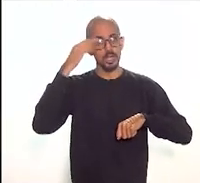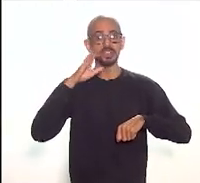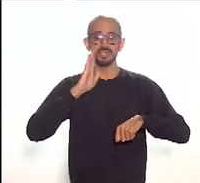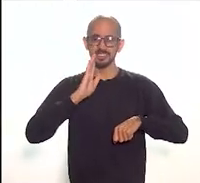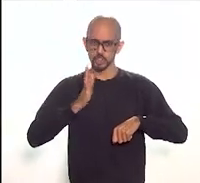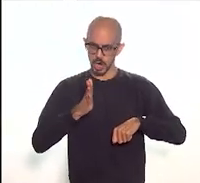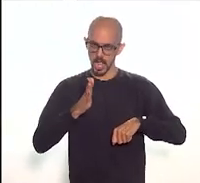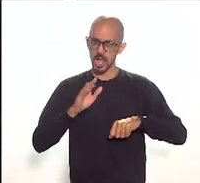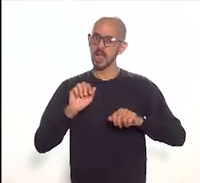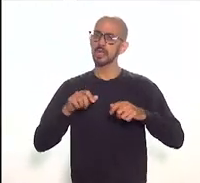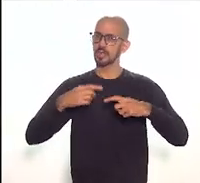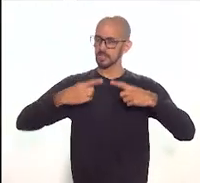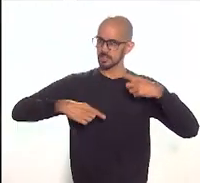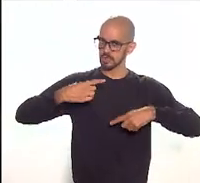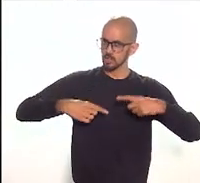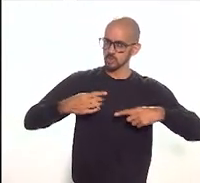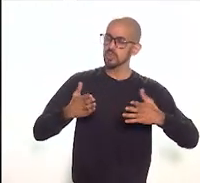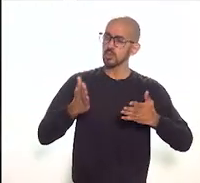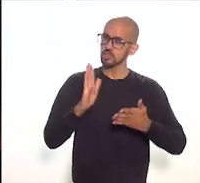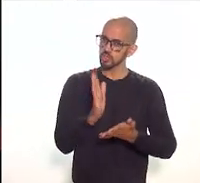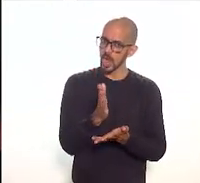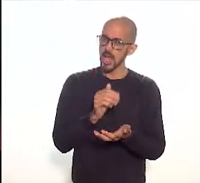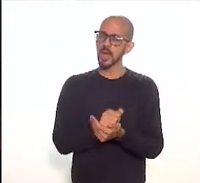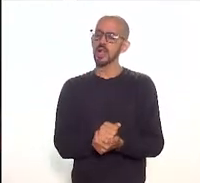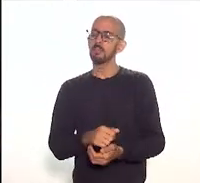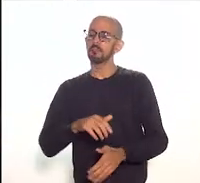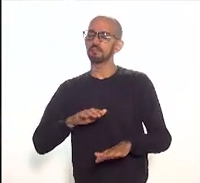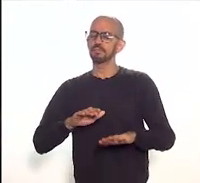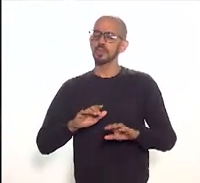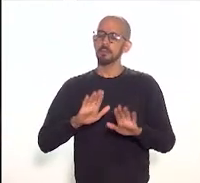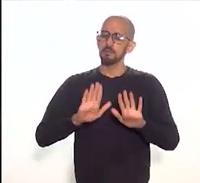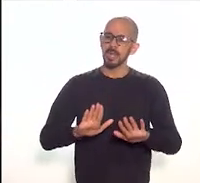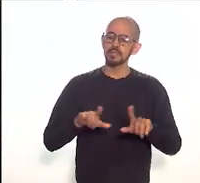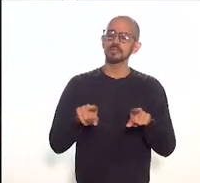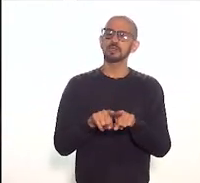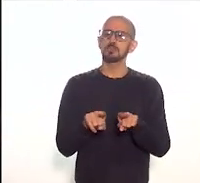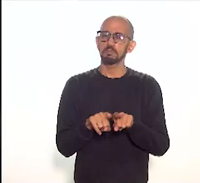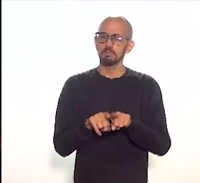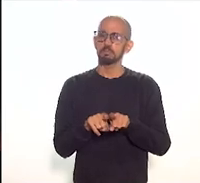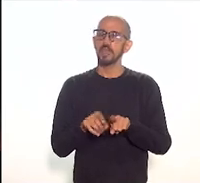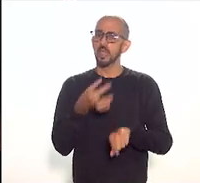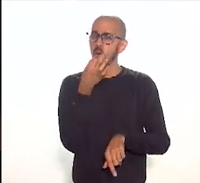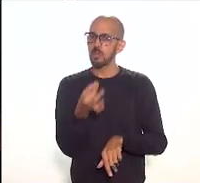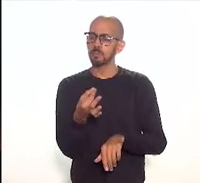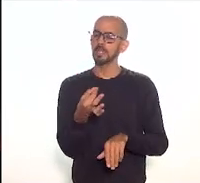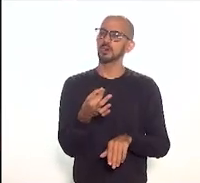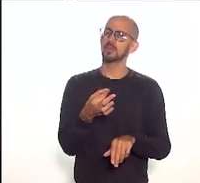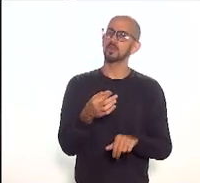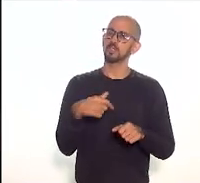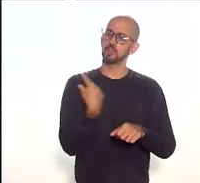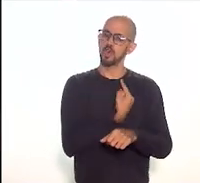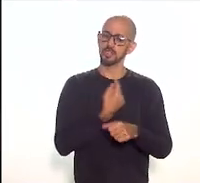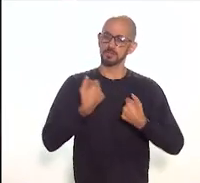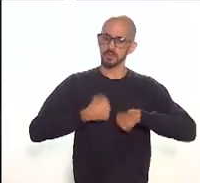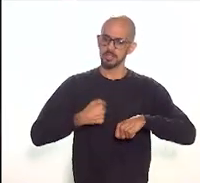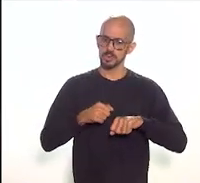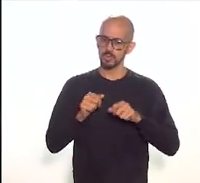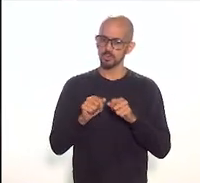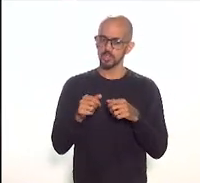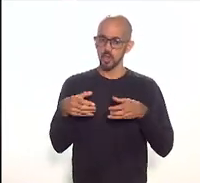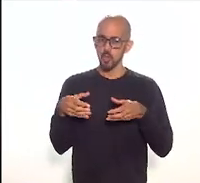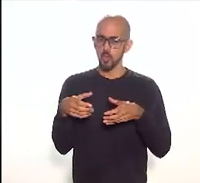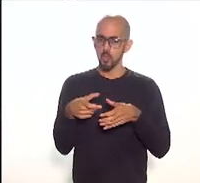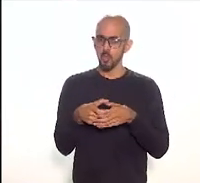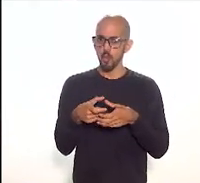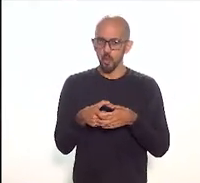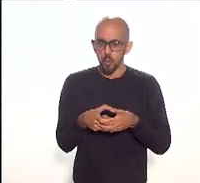que não é pequena e que envolve vários entes mas eu acho que a gente precisa conversar assim num grupo pelo menos